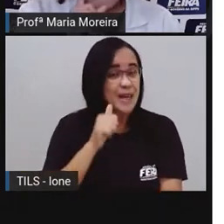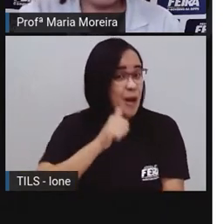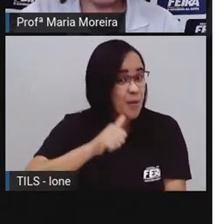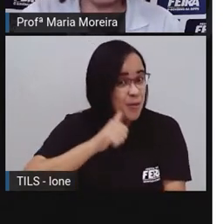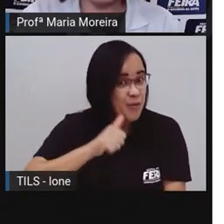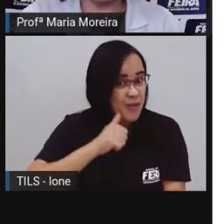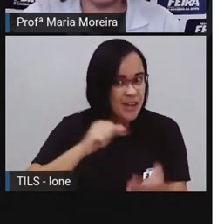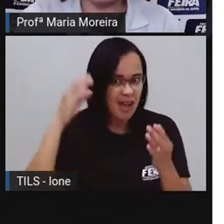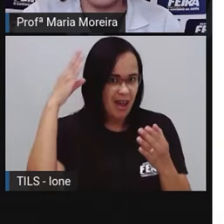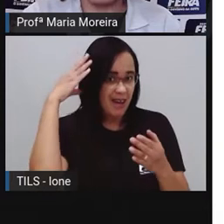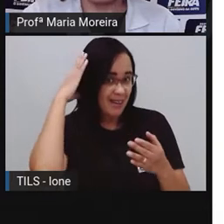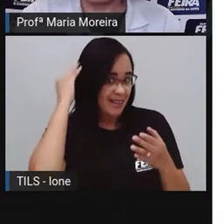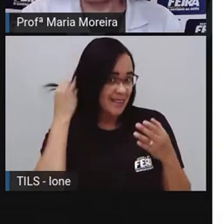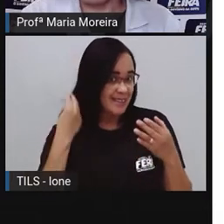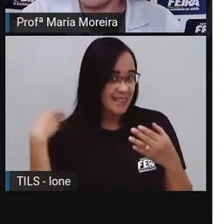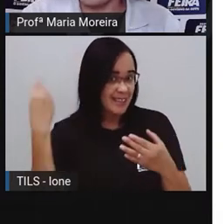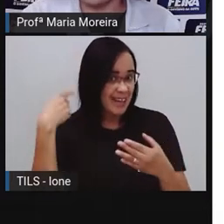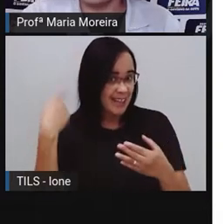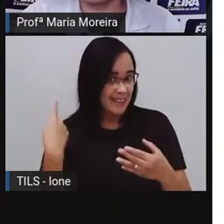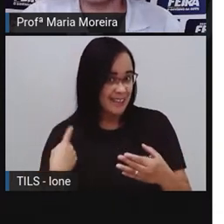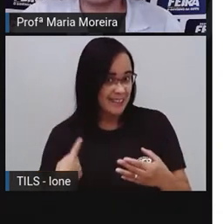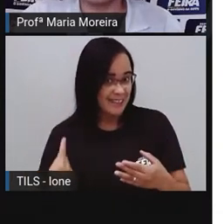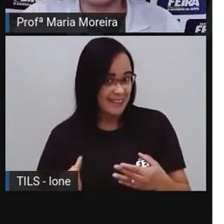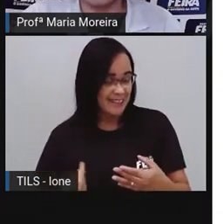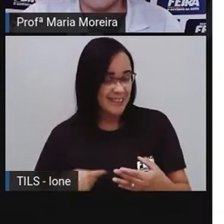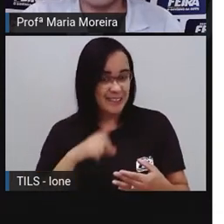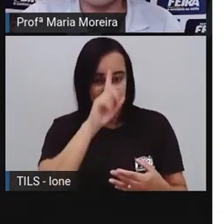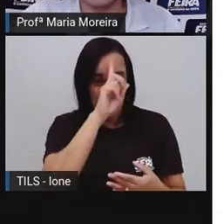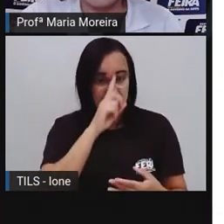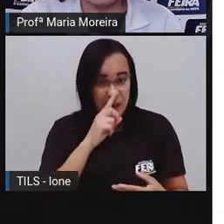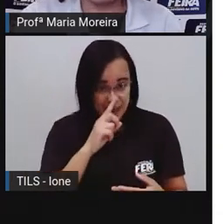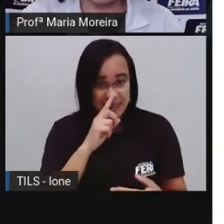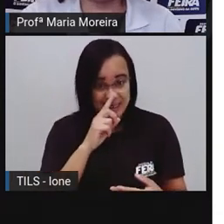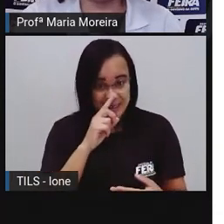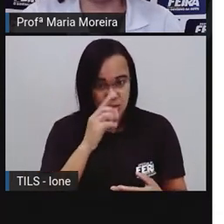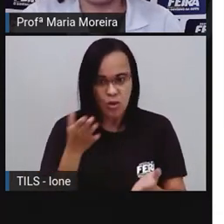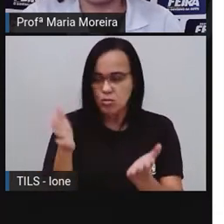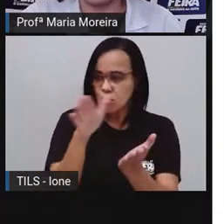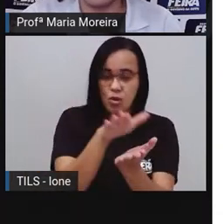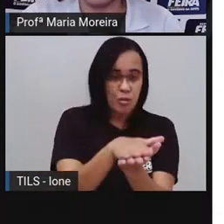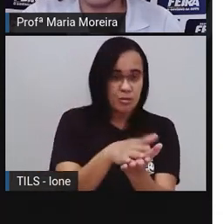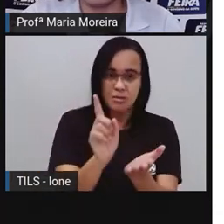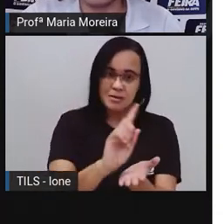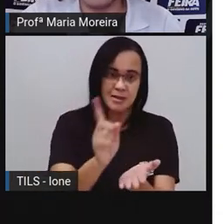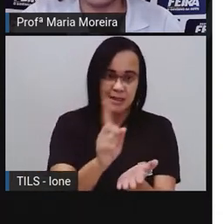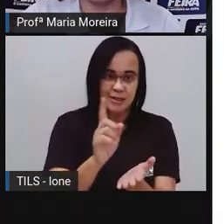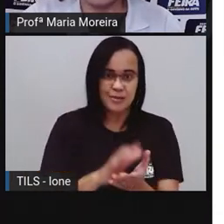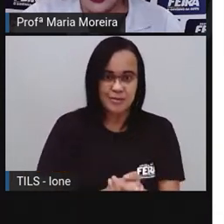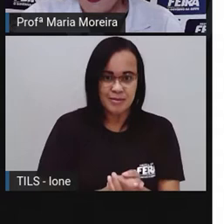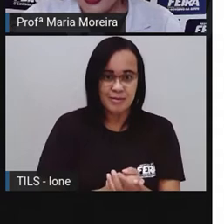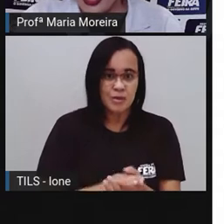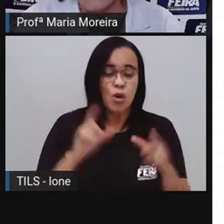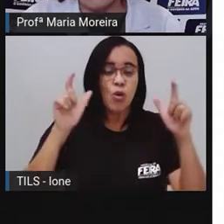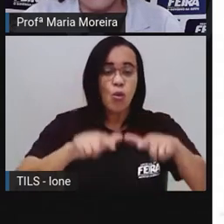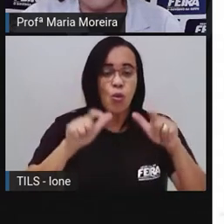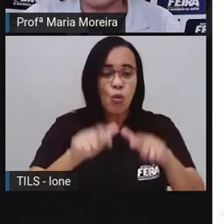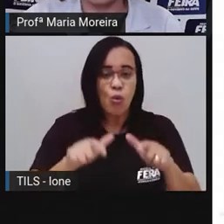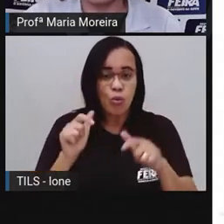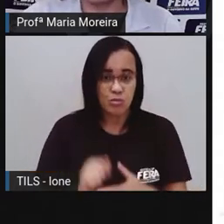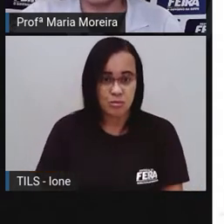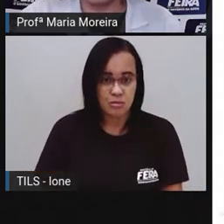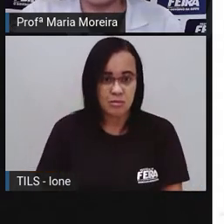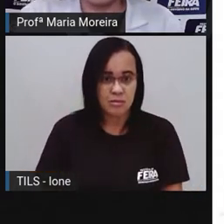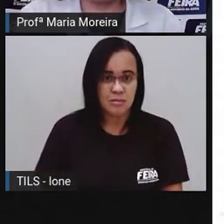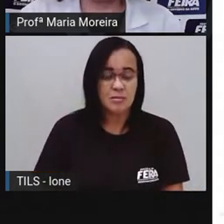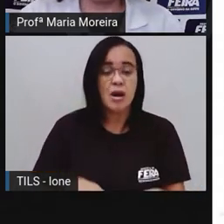Favor não dobrar. Para caixinhos dourados. Praça do Castelo 24, capital do reino.